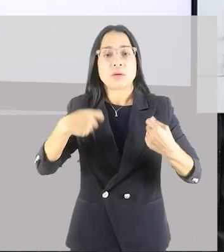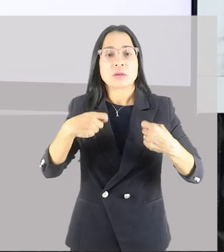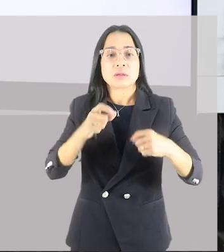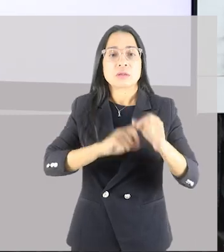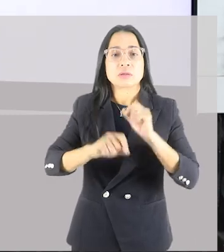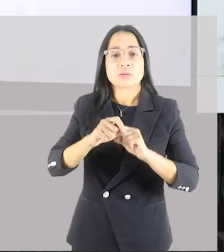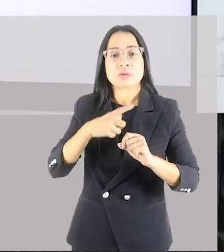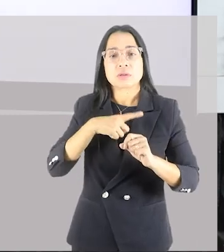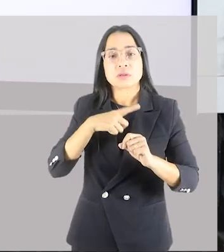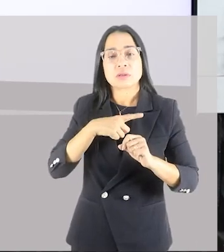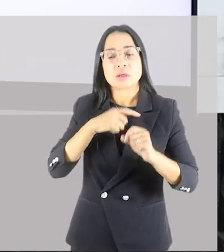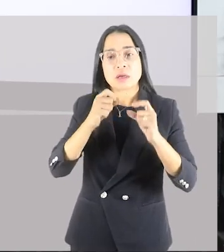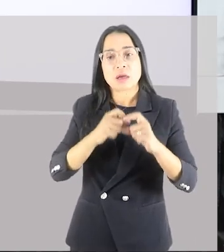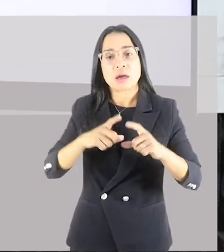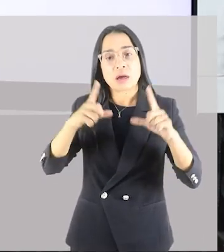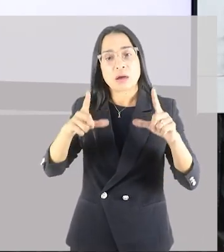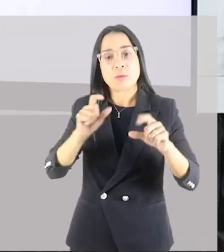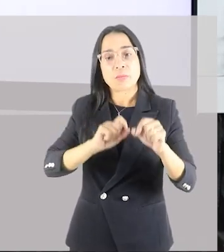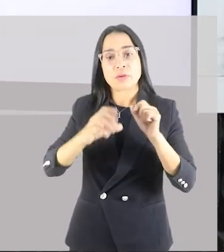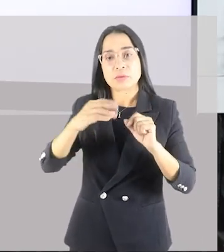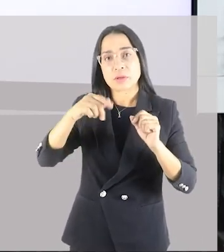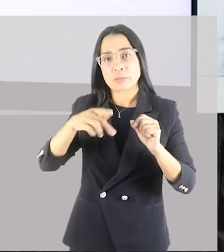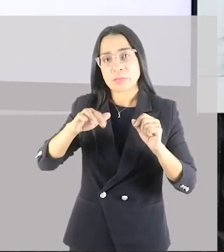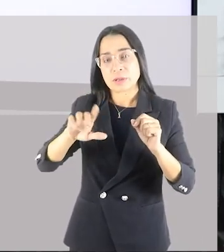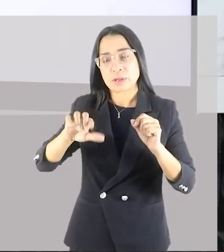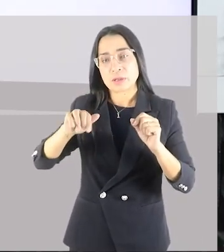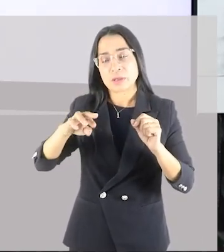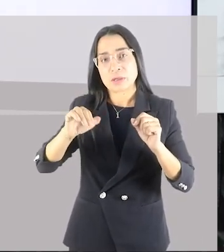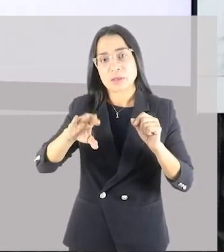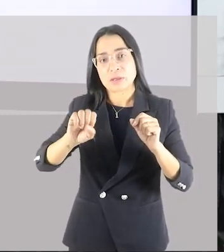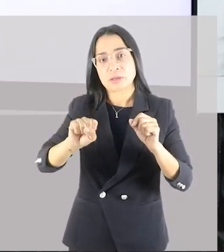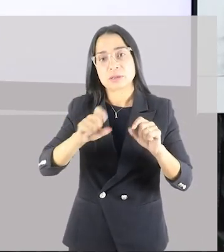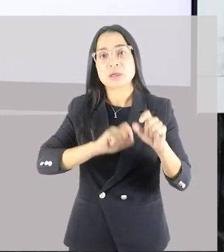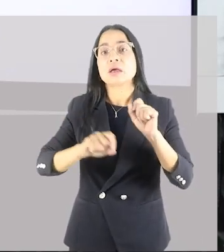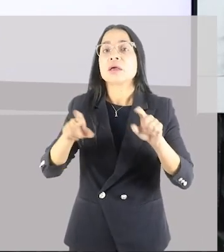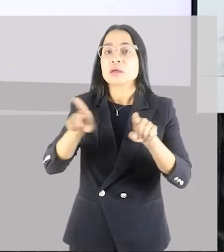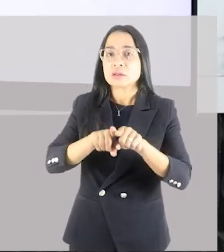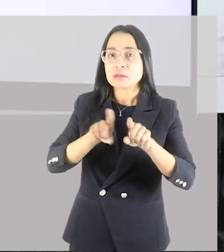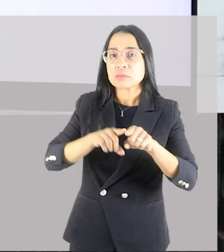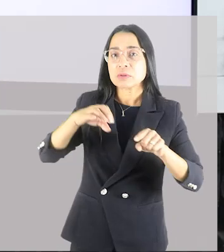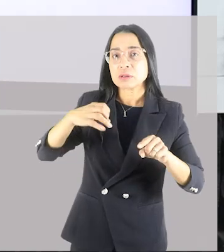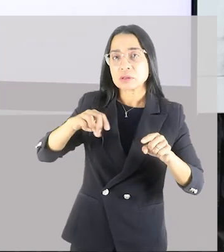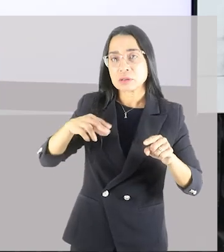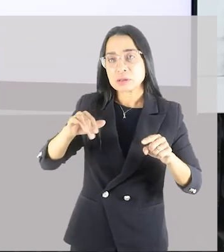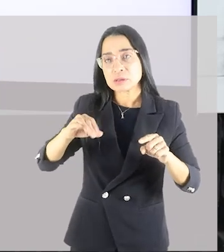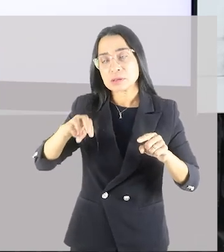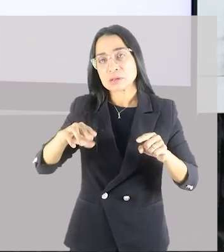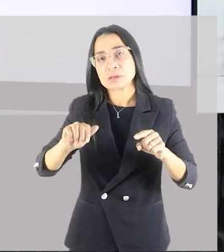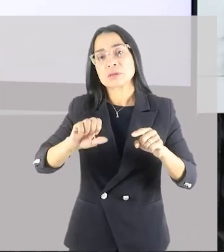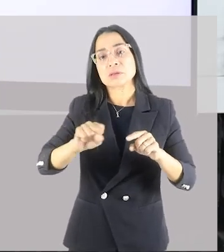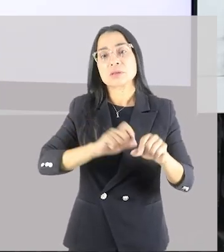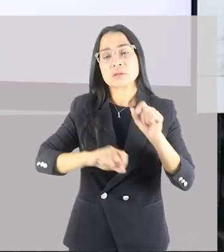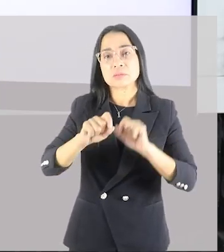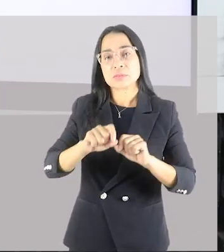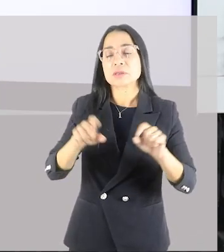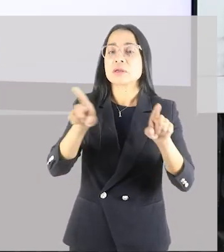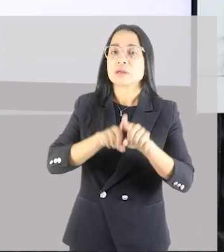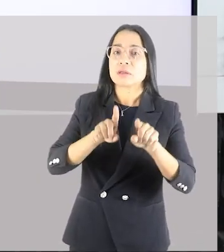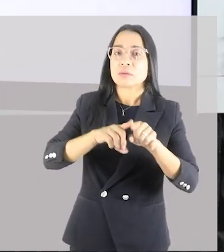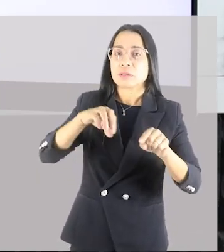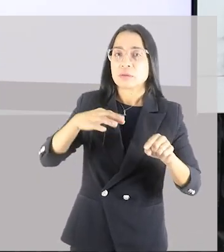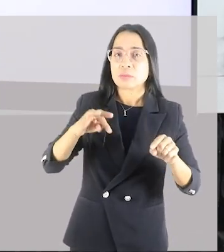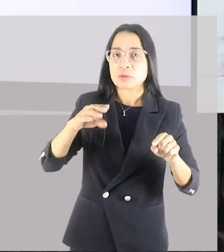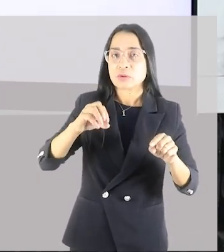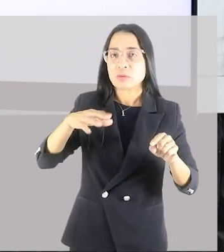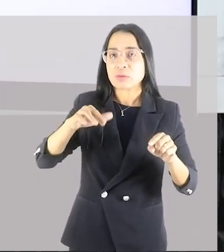ter aumento nos seus capilares, ele precisa ter aumento nas suas enzimas e aumento nas suas mitocôndrias, para que ele